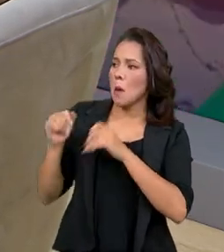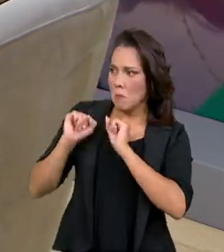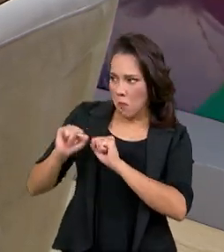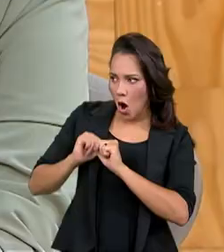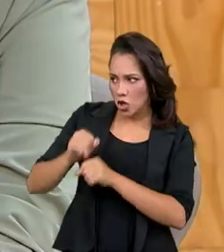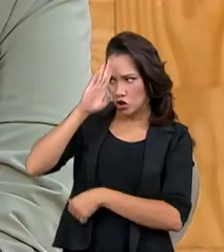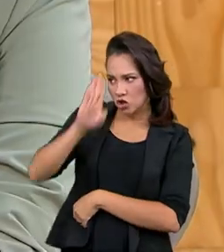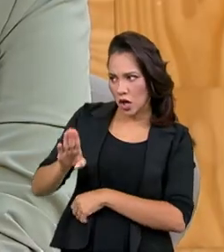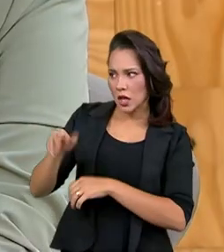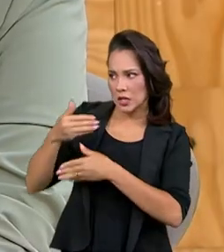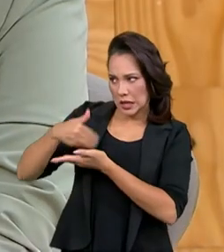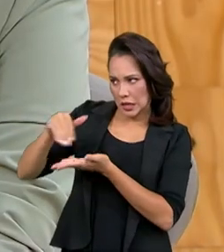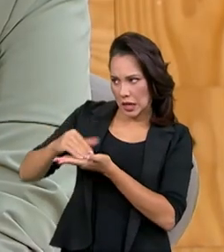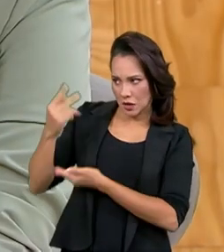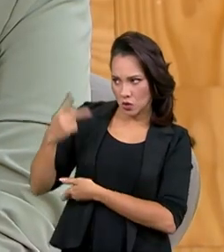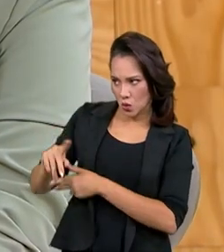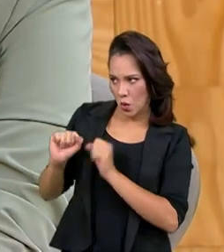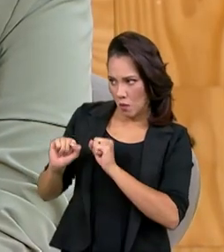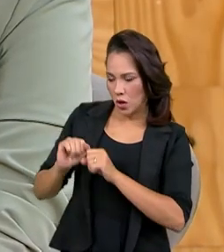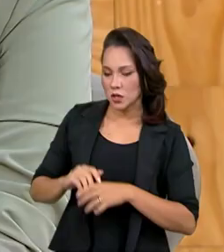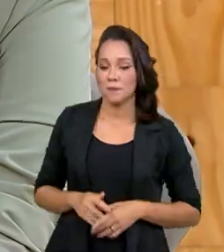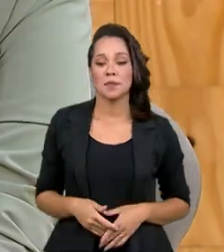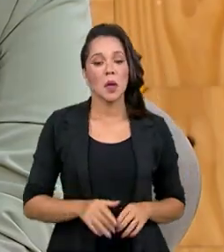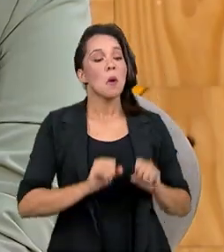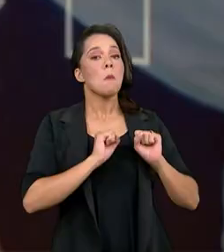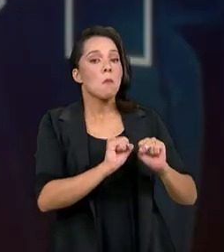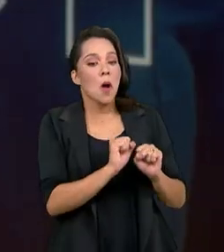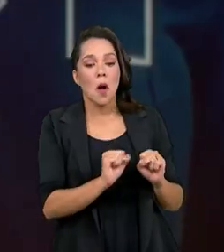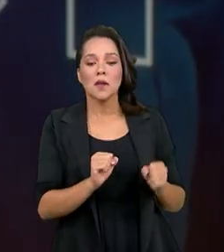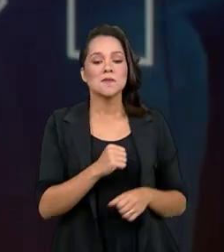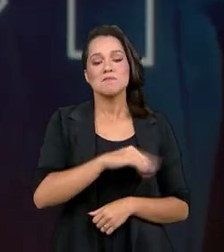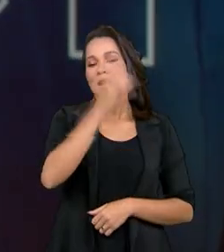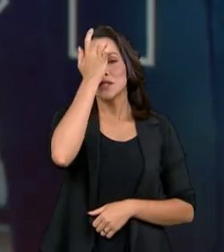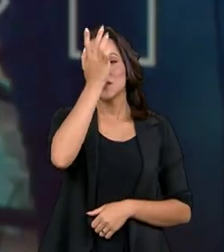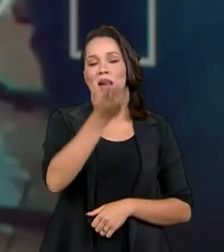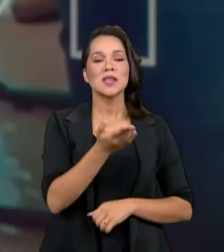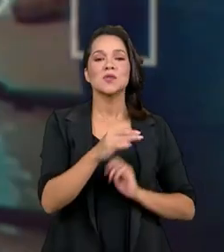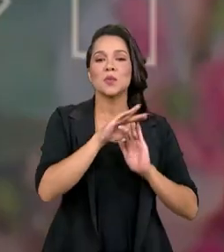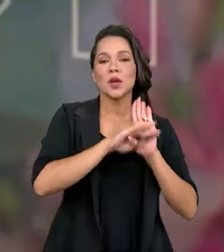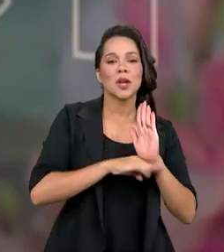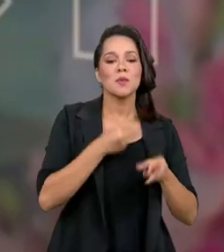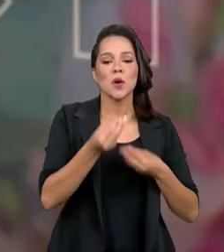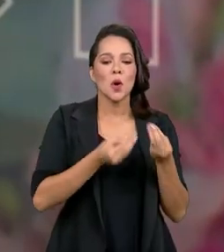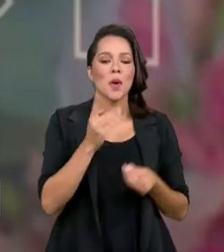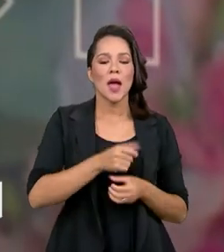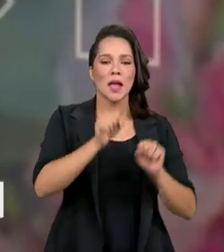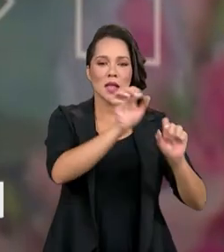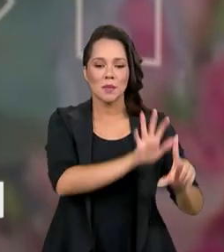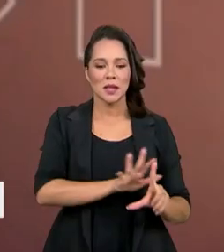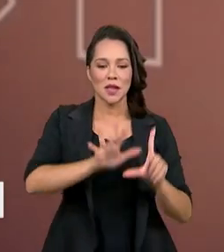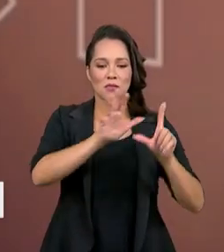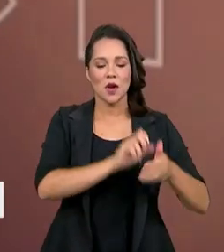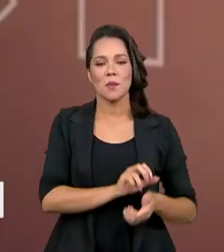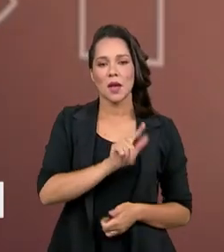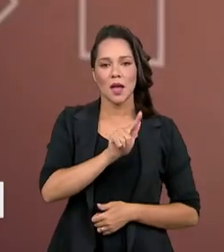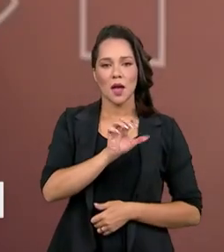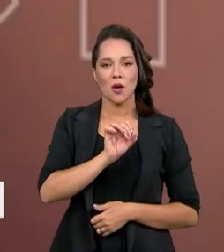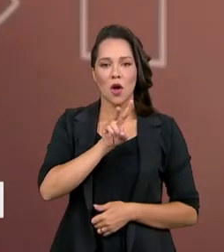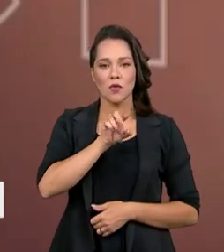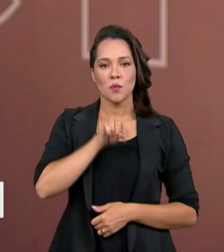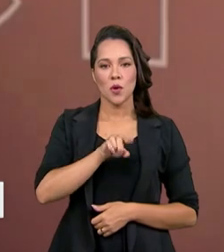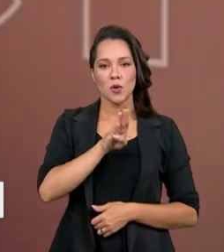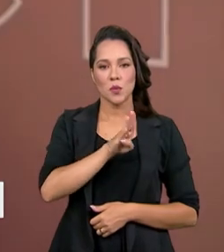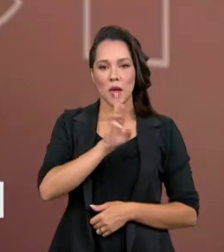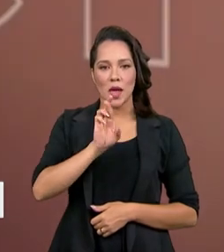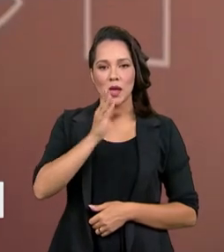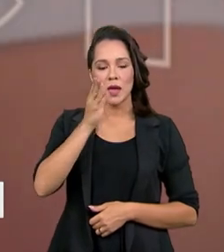procurar direto a sua secretaria para isso? Pode procurar. A forma mais fácil de procurar o programa é através da nossa plataforma, gov.br